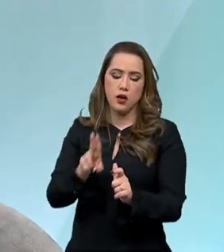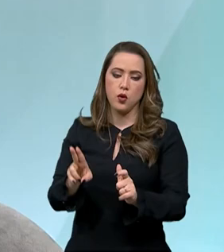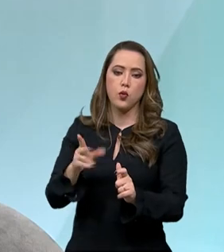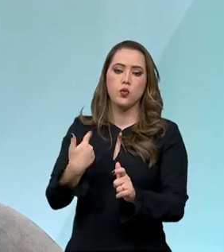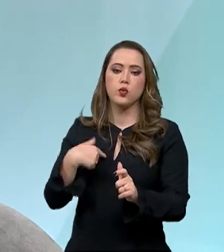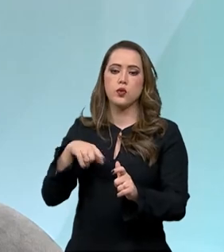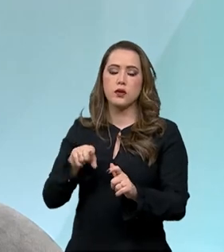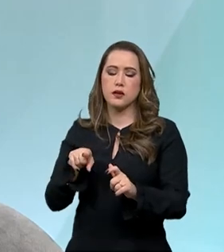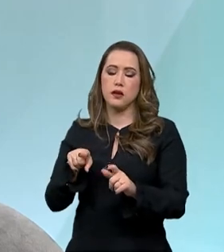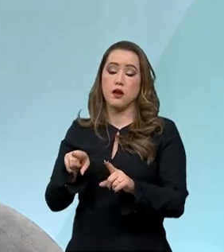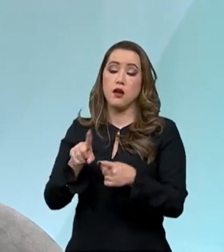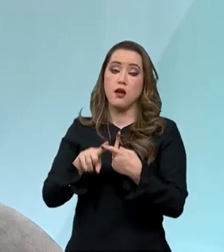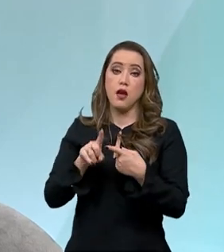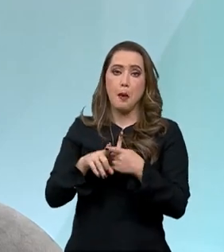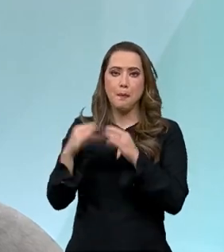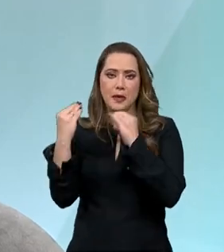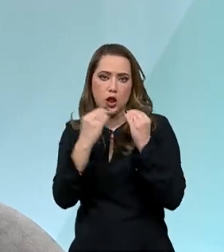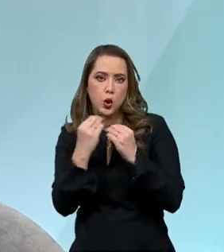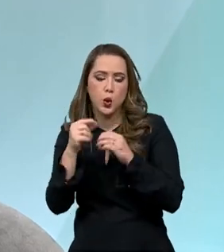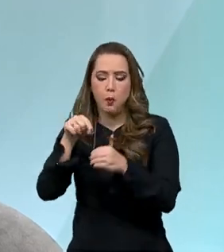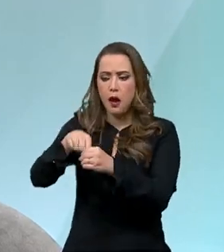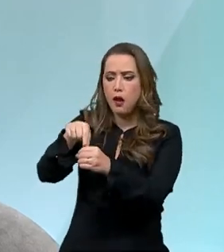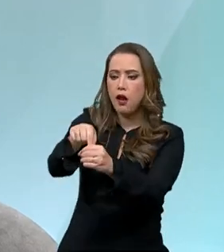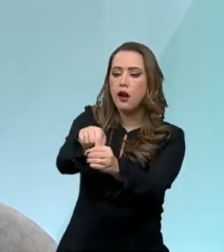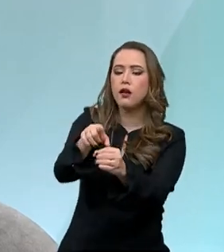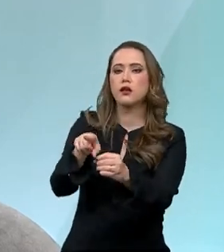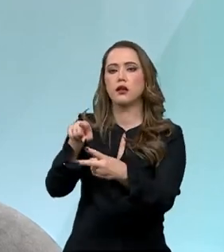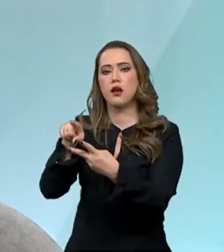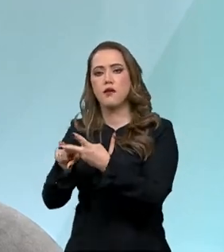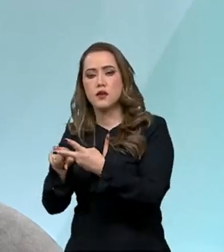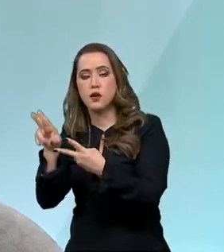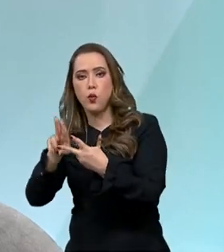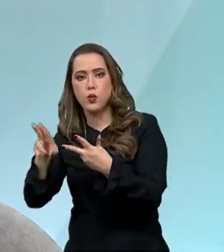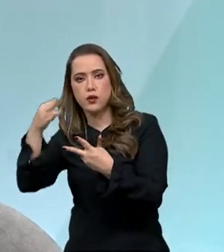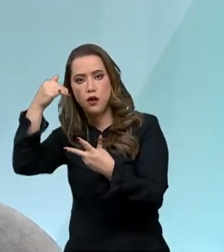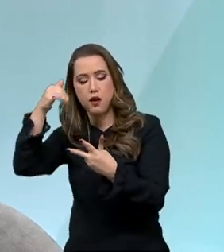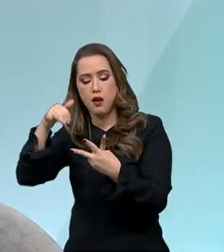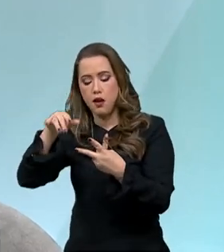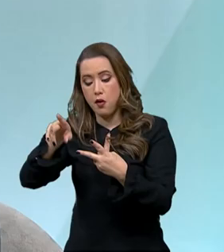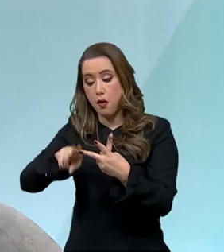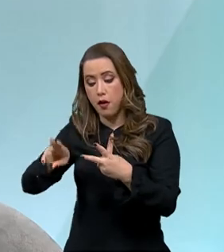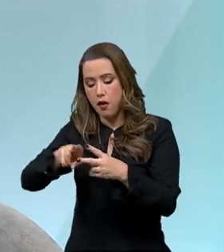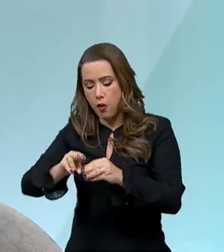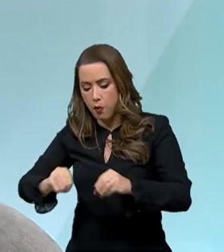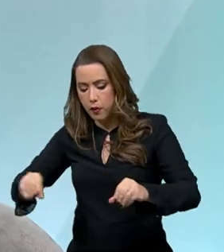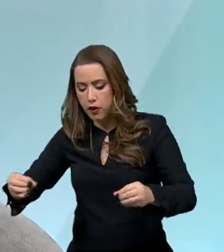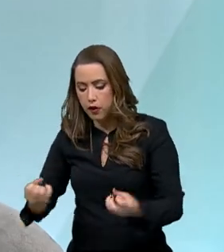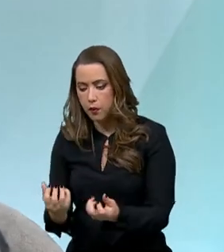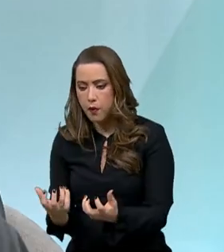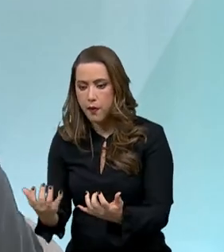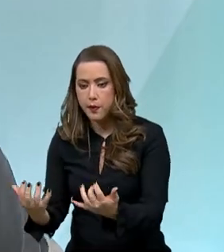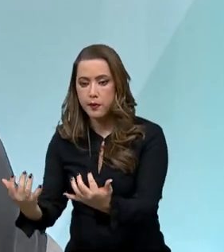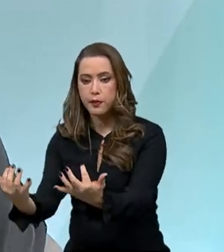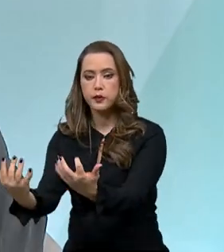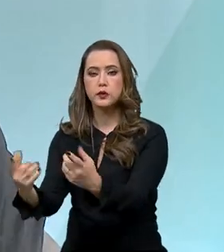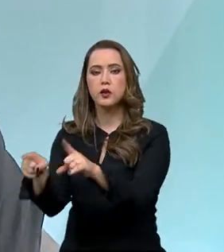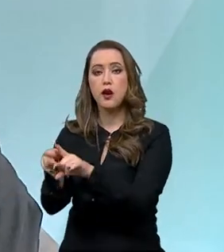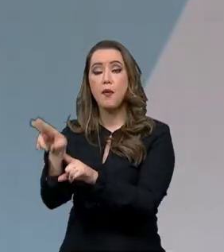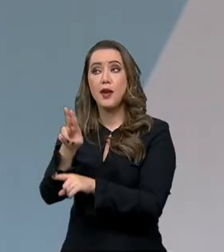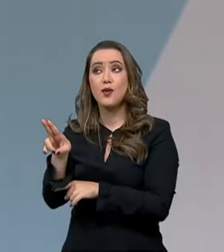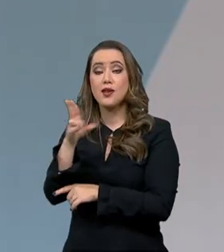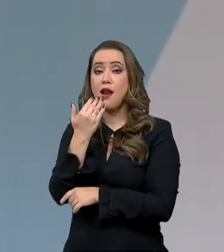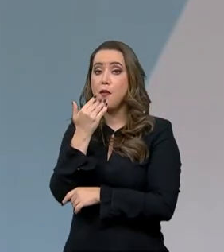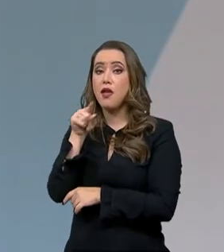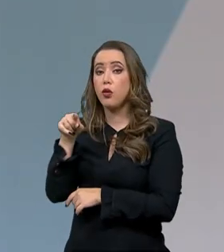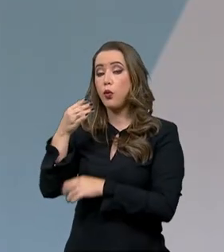capim. Aí vem o gado, que pode ser gado de corte ou gado de leite, pasta naquele capim, consome. E na mesma área você planta